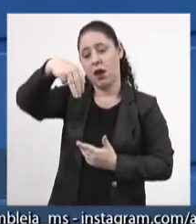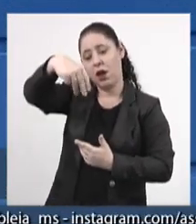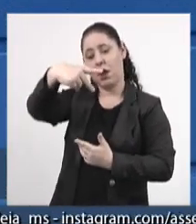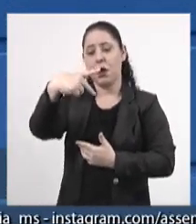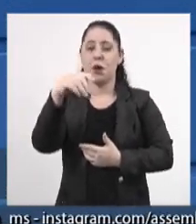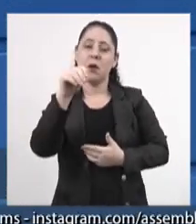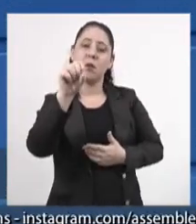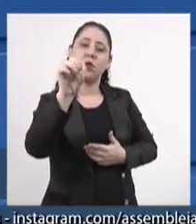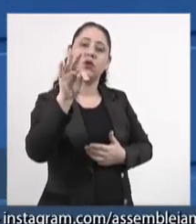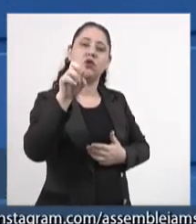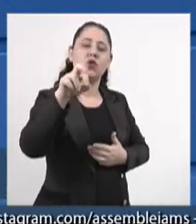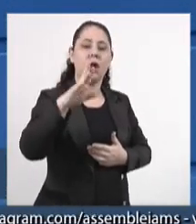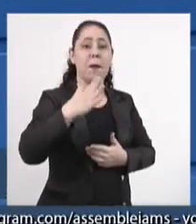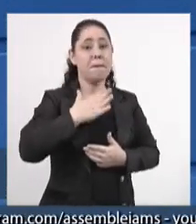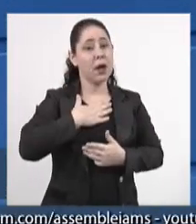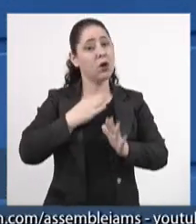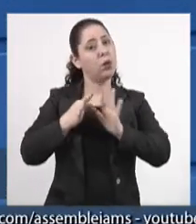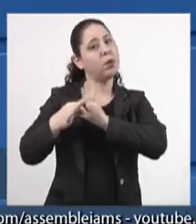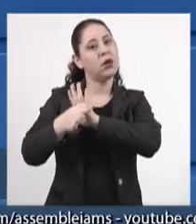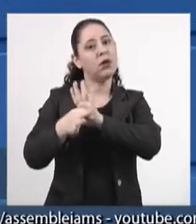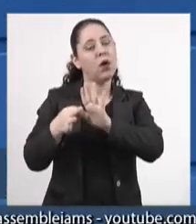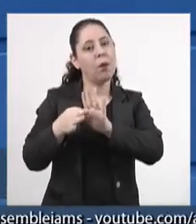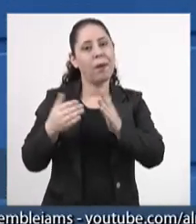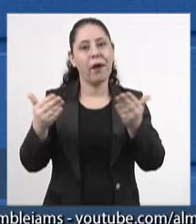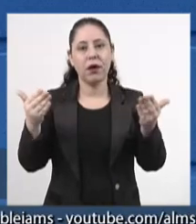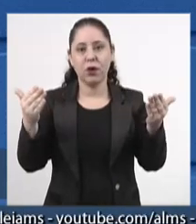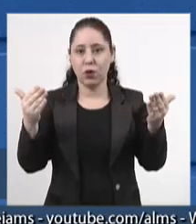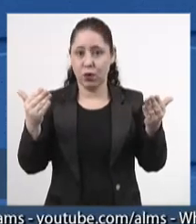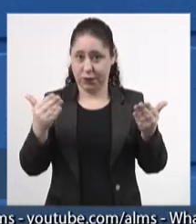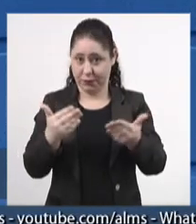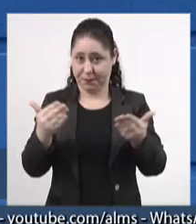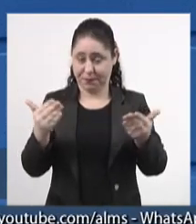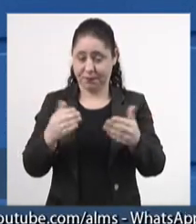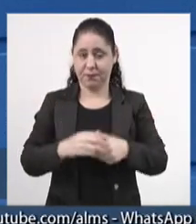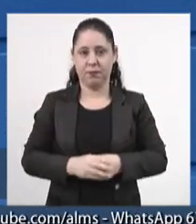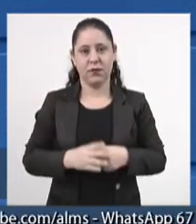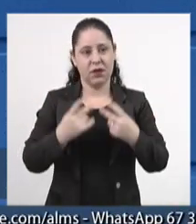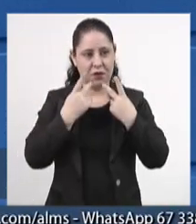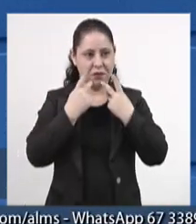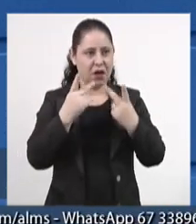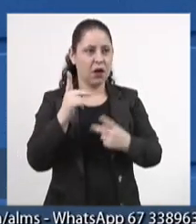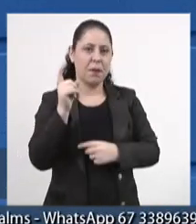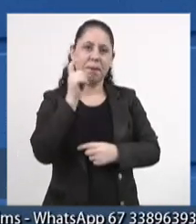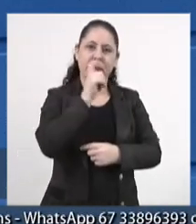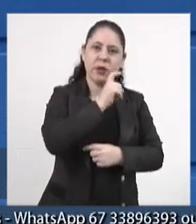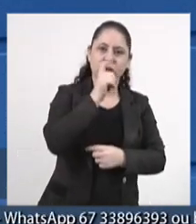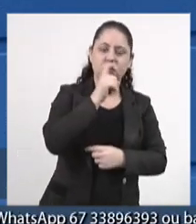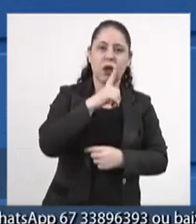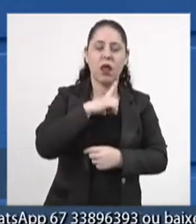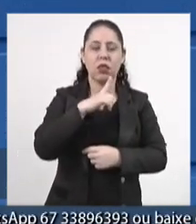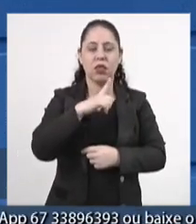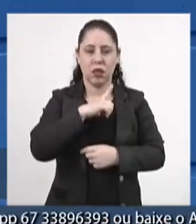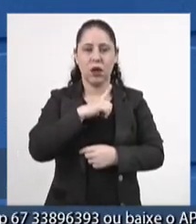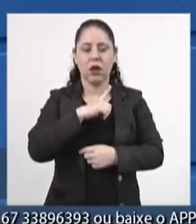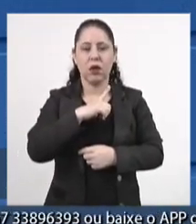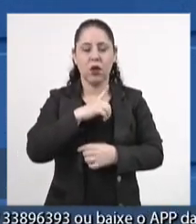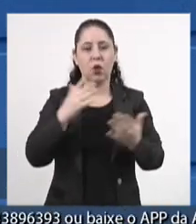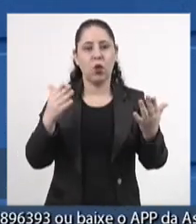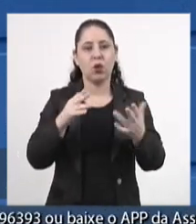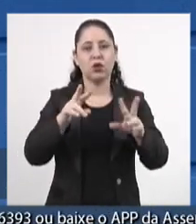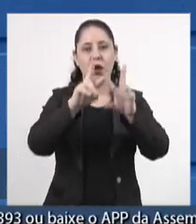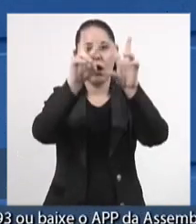Agora, é a minha opinião. Agora, dizer o que é mentira, tem hoje canais